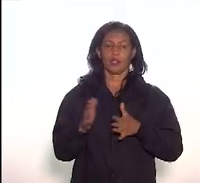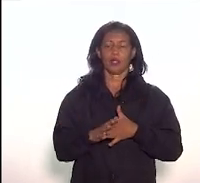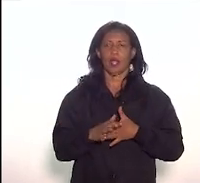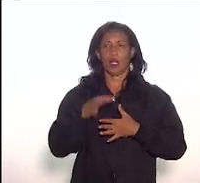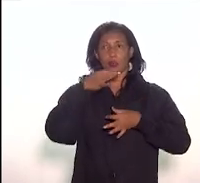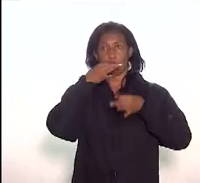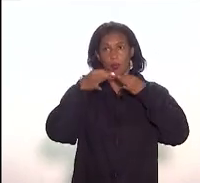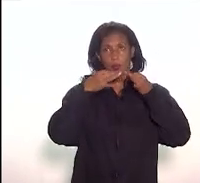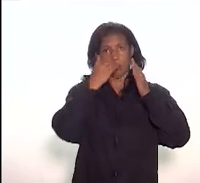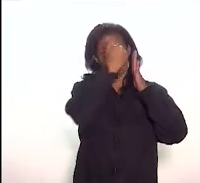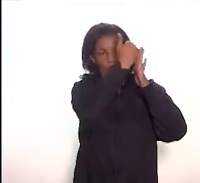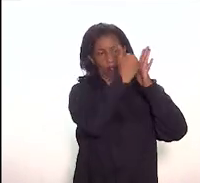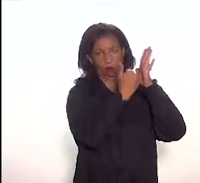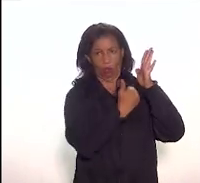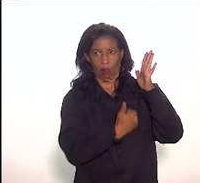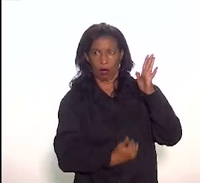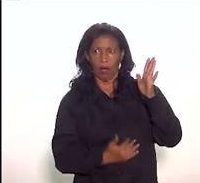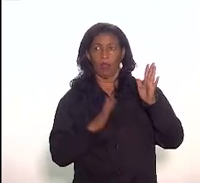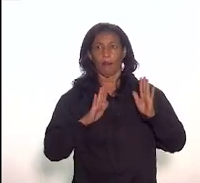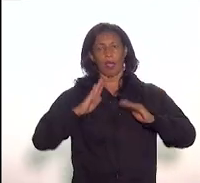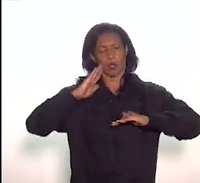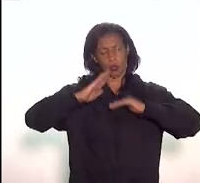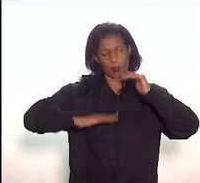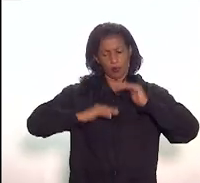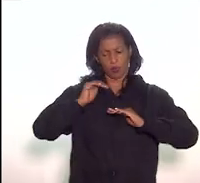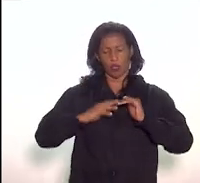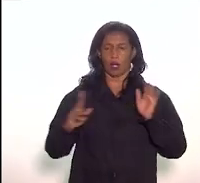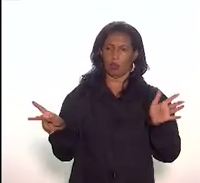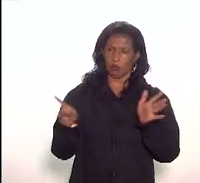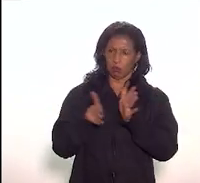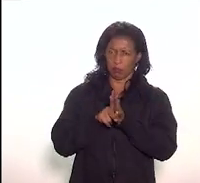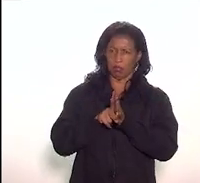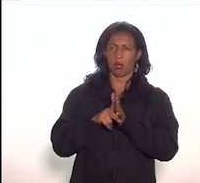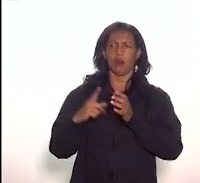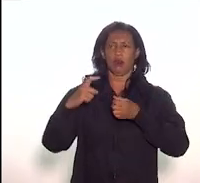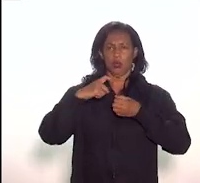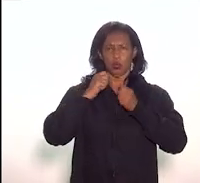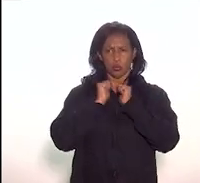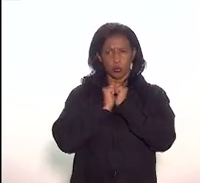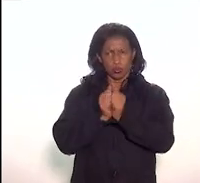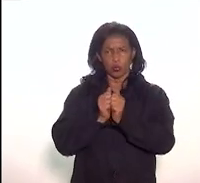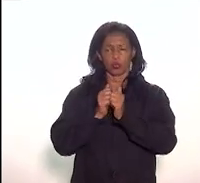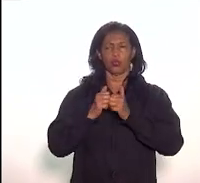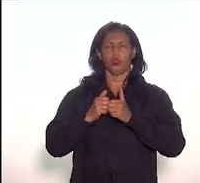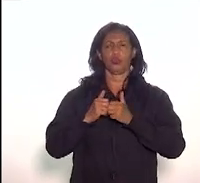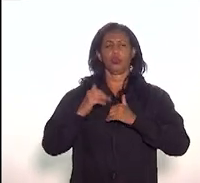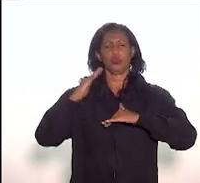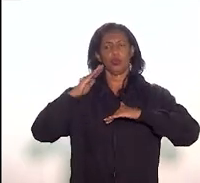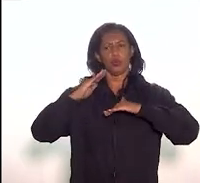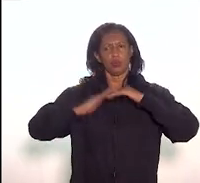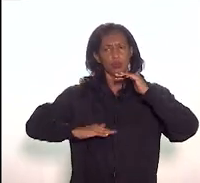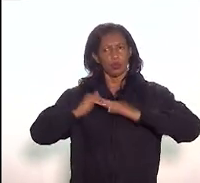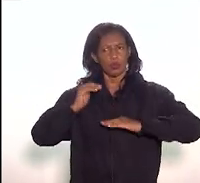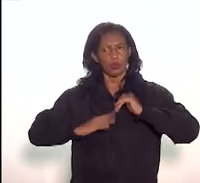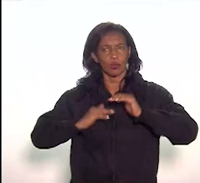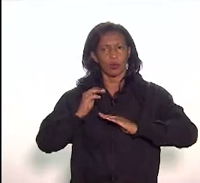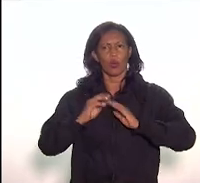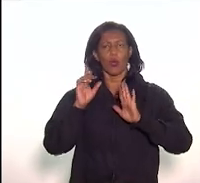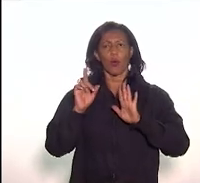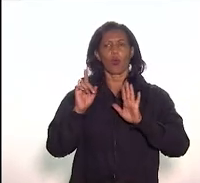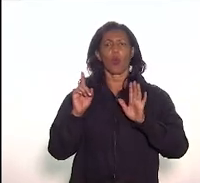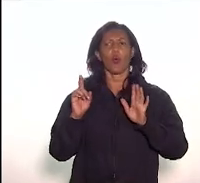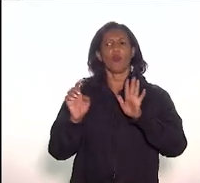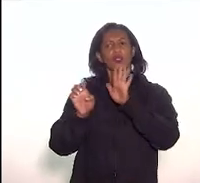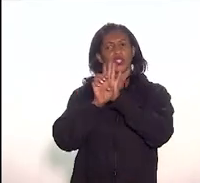feitas, mas o profissional museólogo deverá fazer parte em todo momento desse projeto como determina o artigo 8º do Estatuto